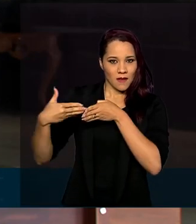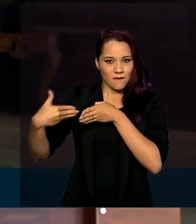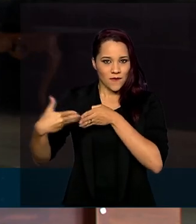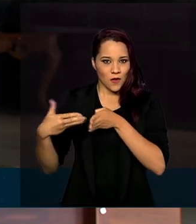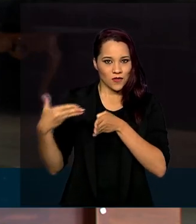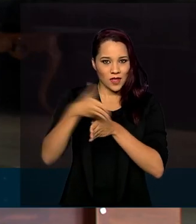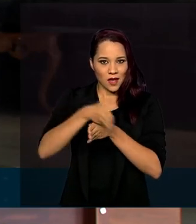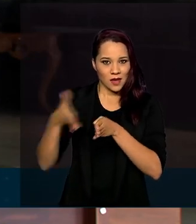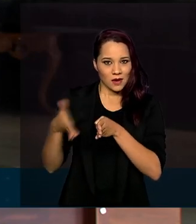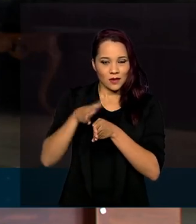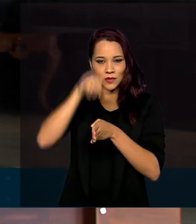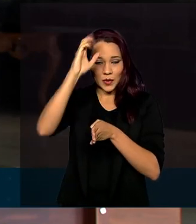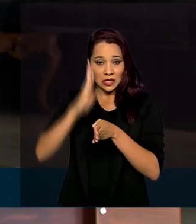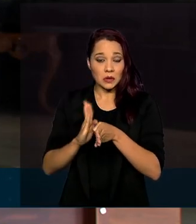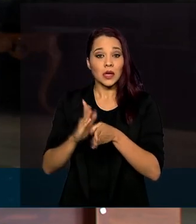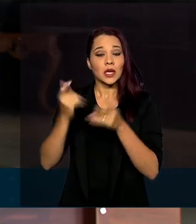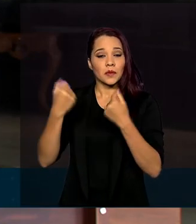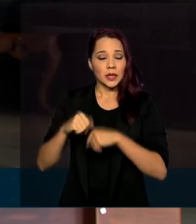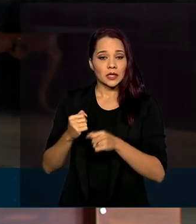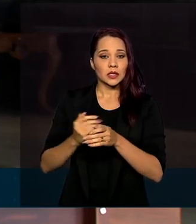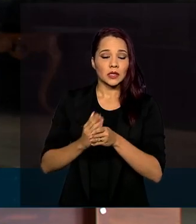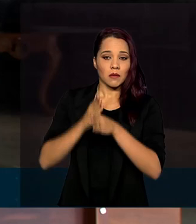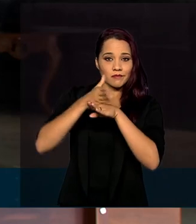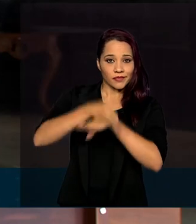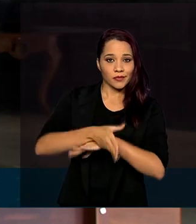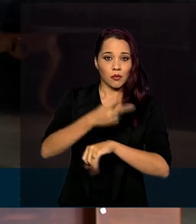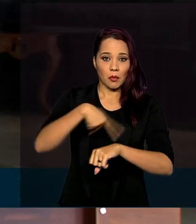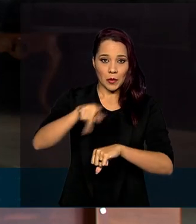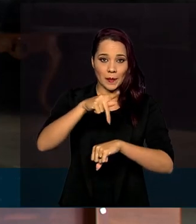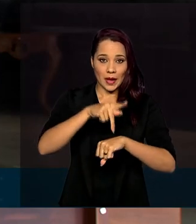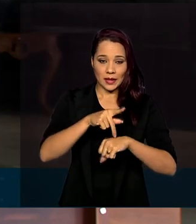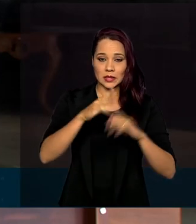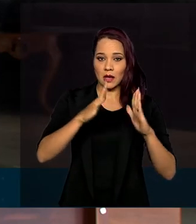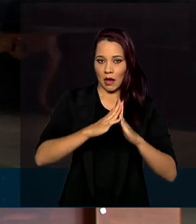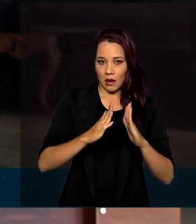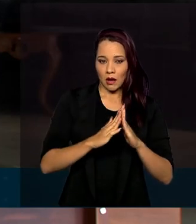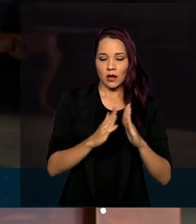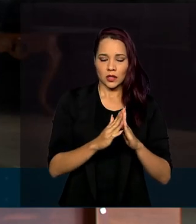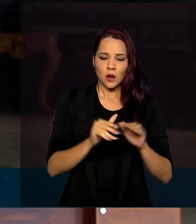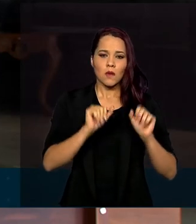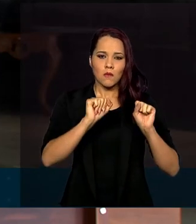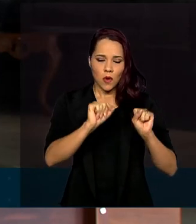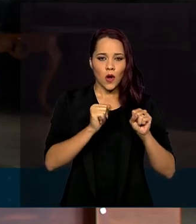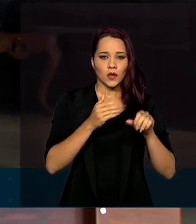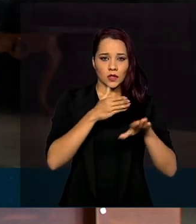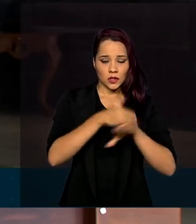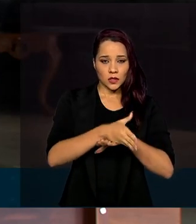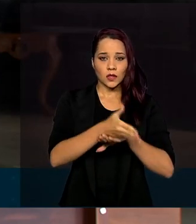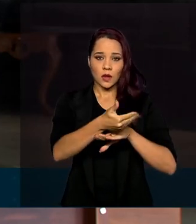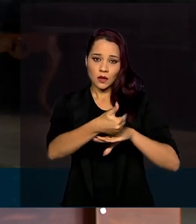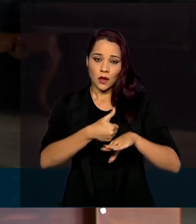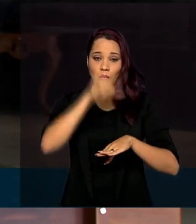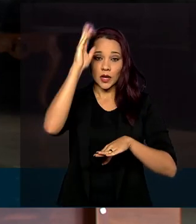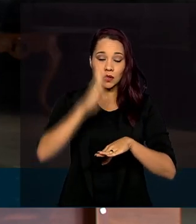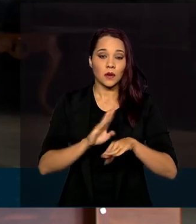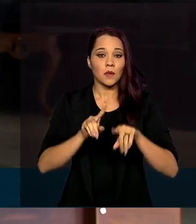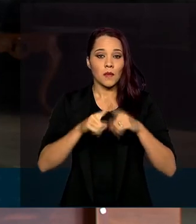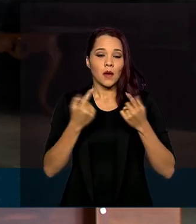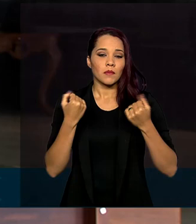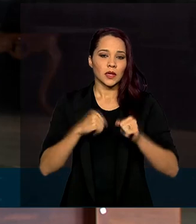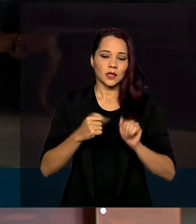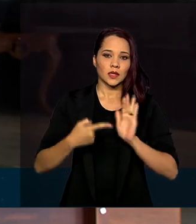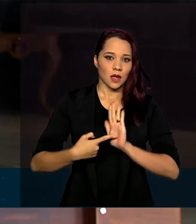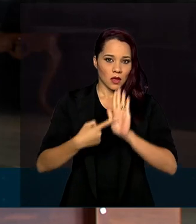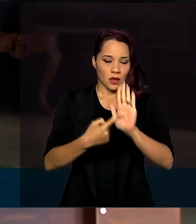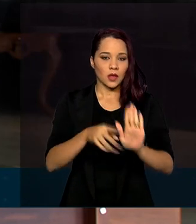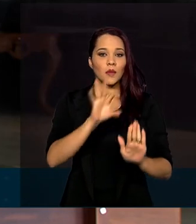aqui no Brasil e precisa embarcar para o país onde reside, ele pode acessar o Brasil, desde que tenha uma autorização